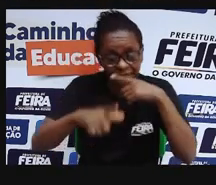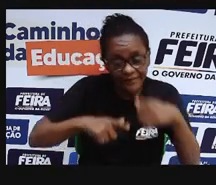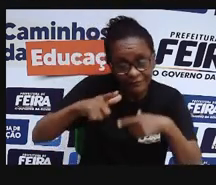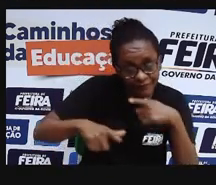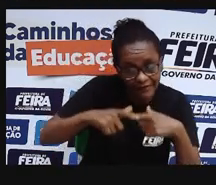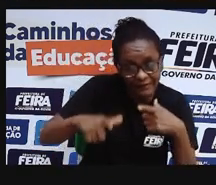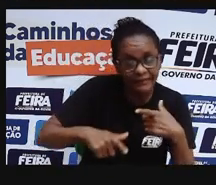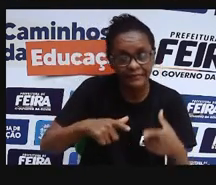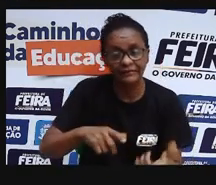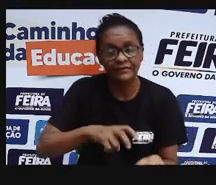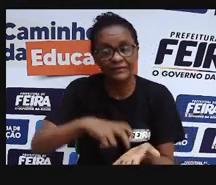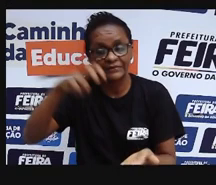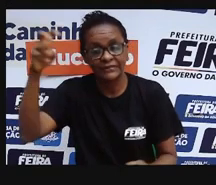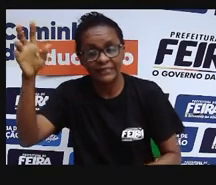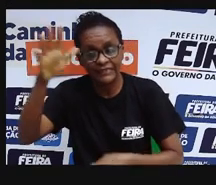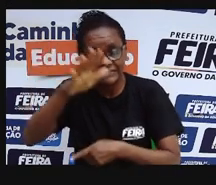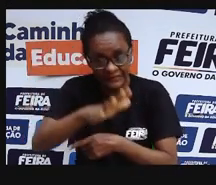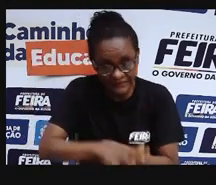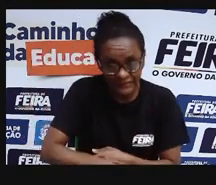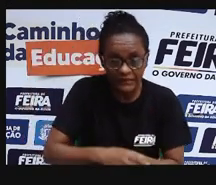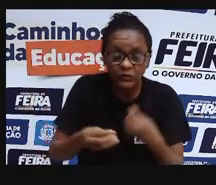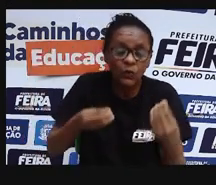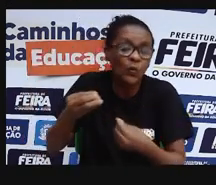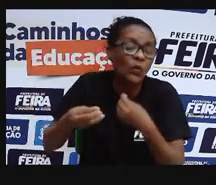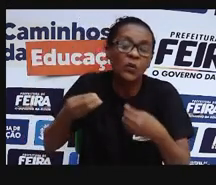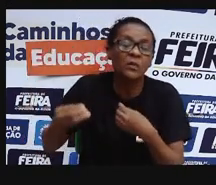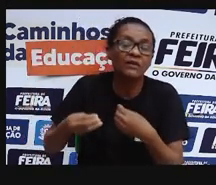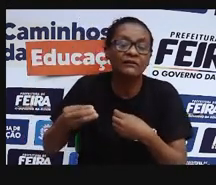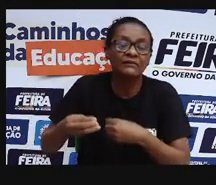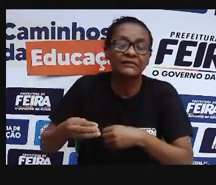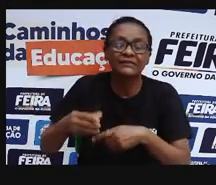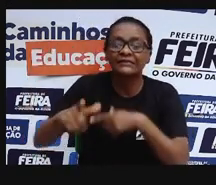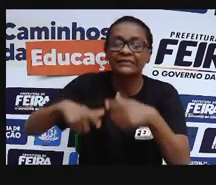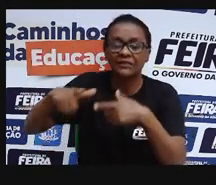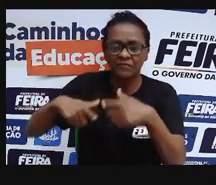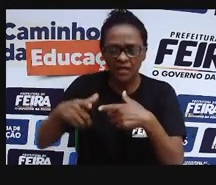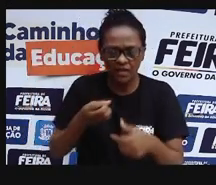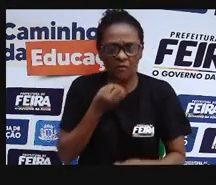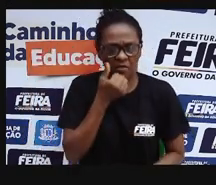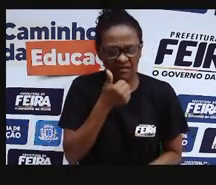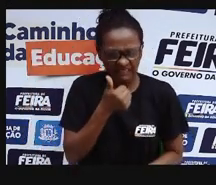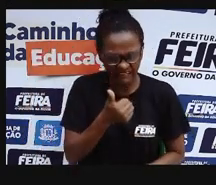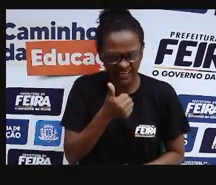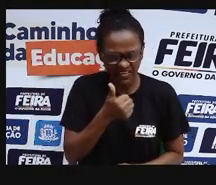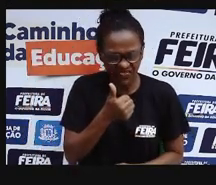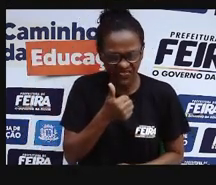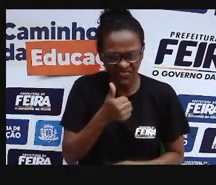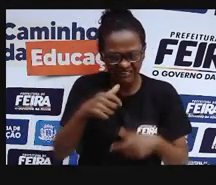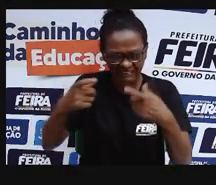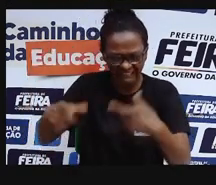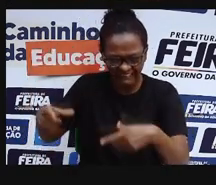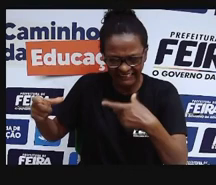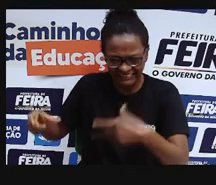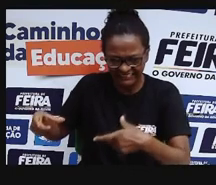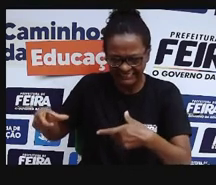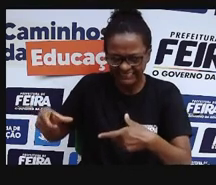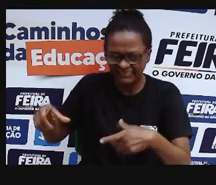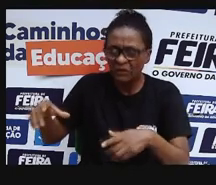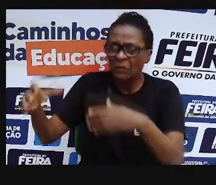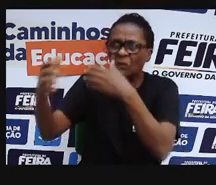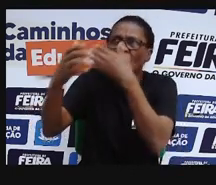é mesmo? E nesse trabalho? Quais são as condições do meu trabalho? Eu estou num ambiente que é